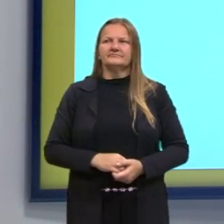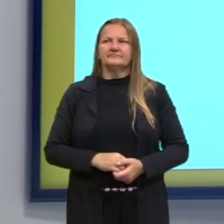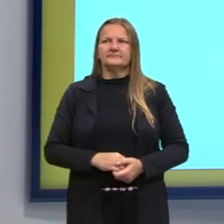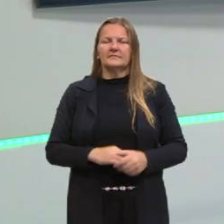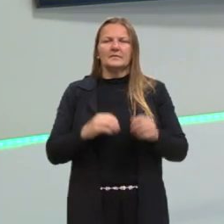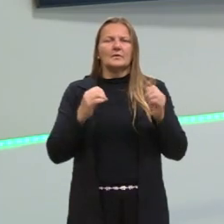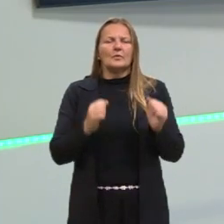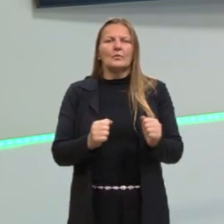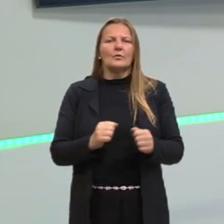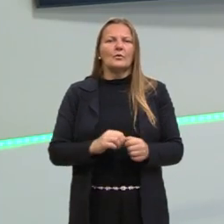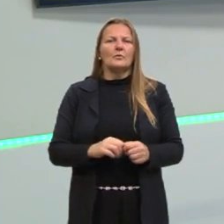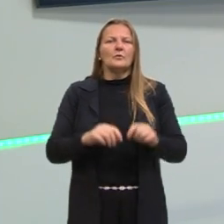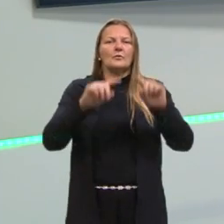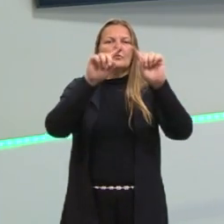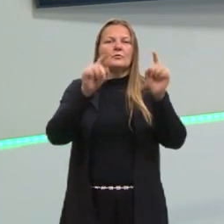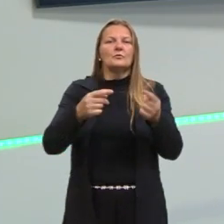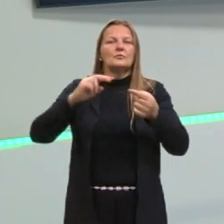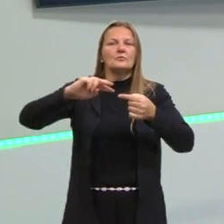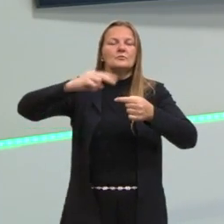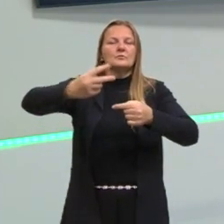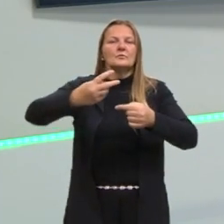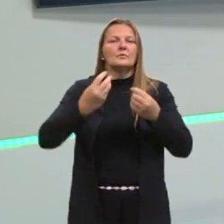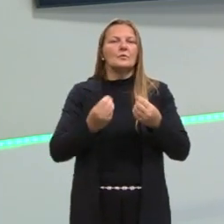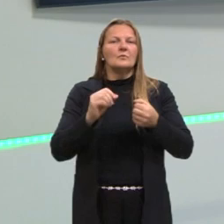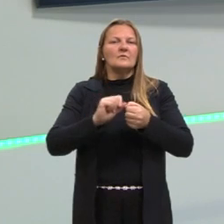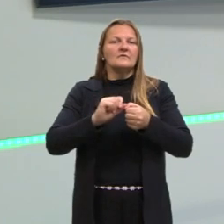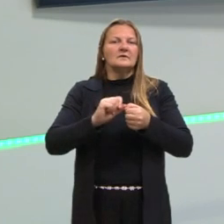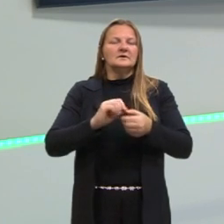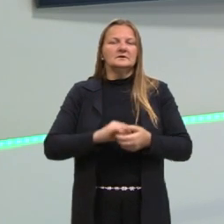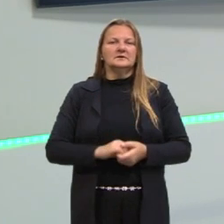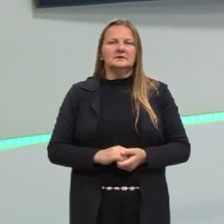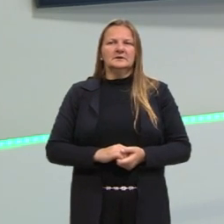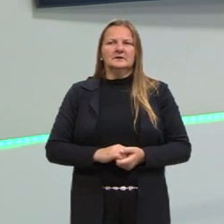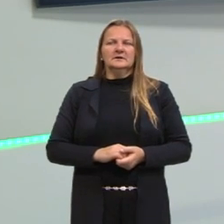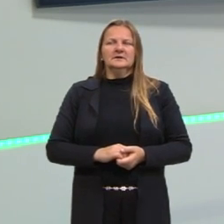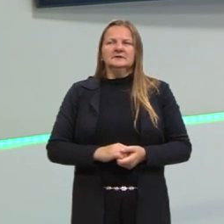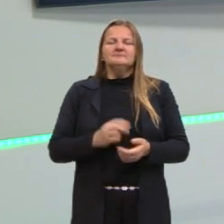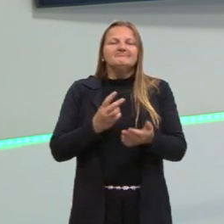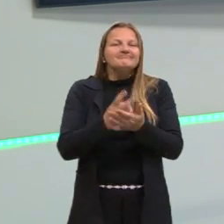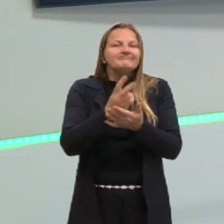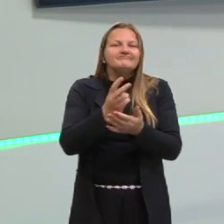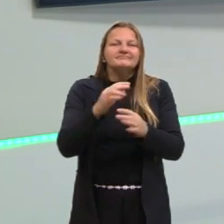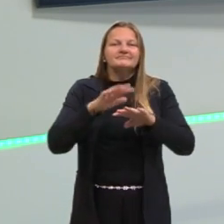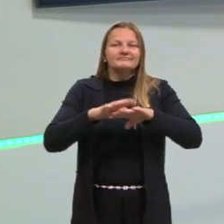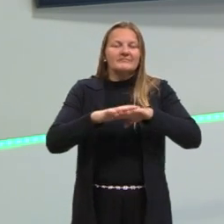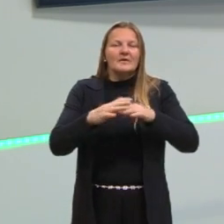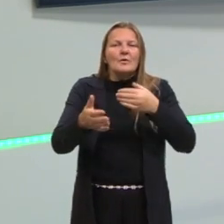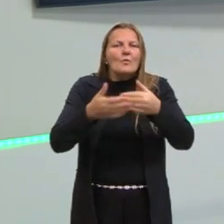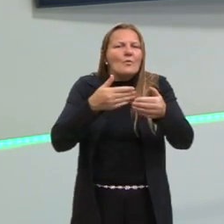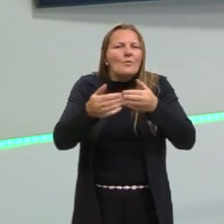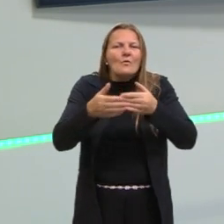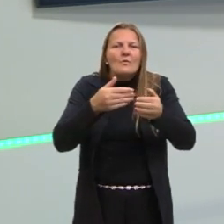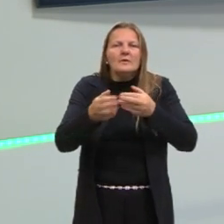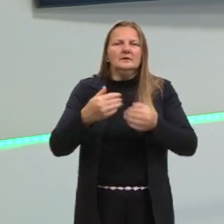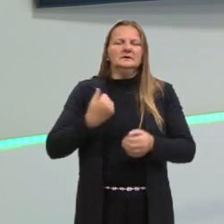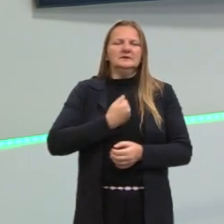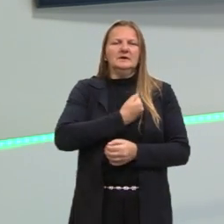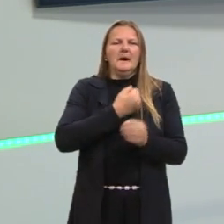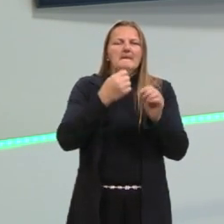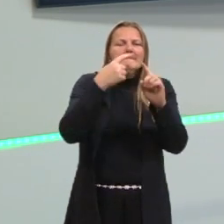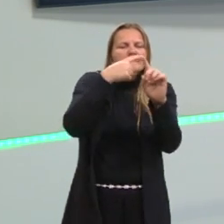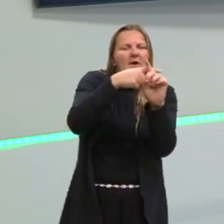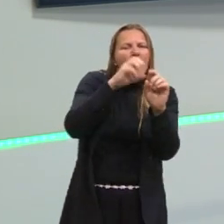isso como potência? Sempre, gente, na matemática, qualquer número, seja ele positivo,